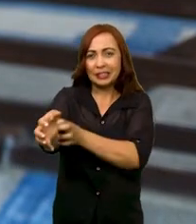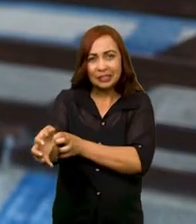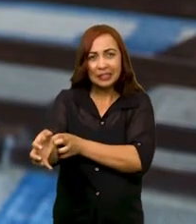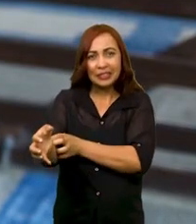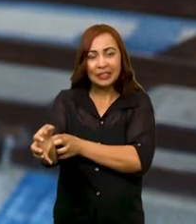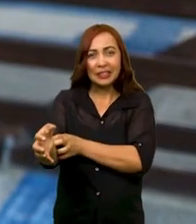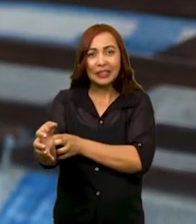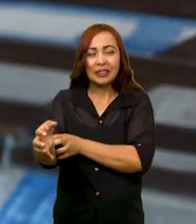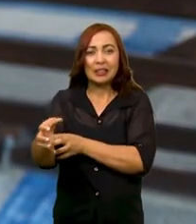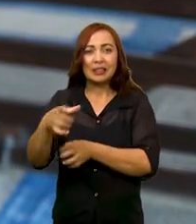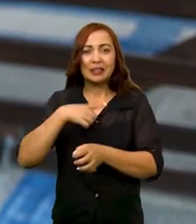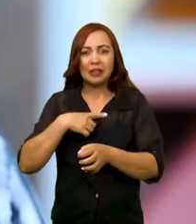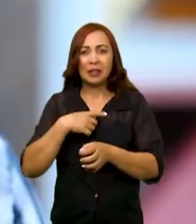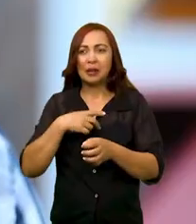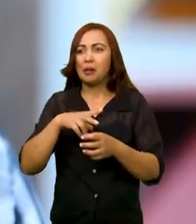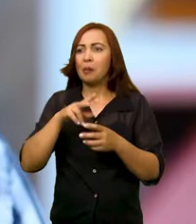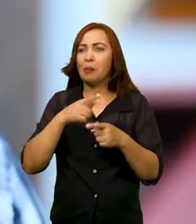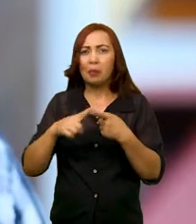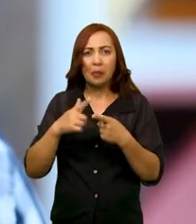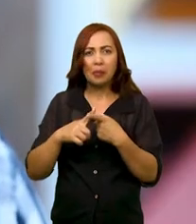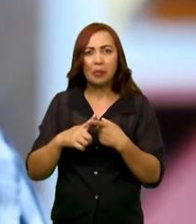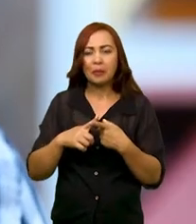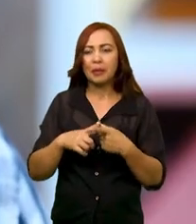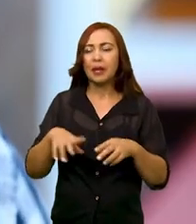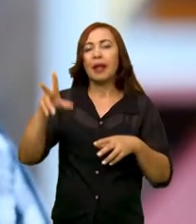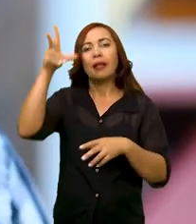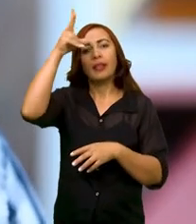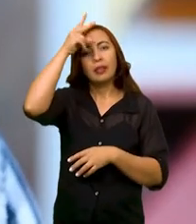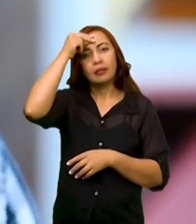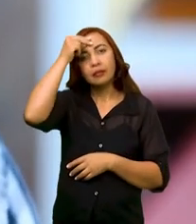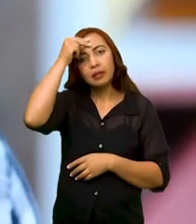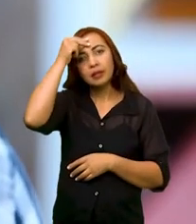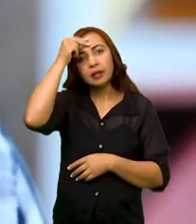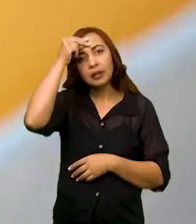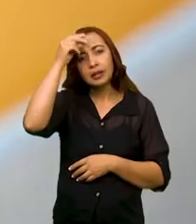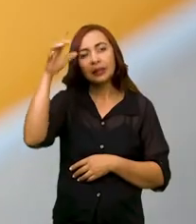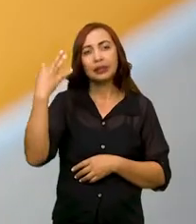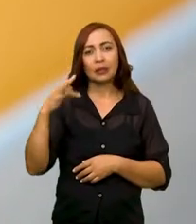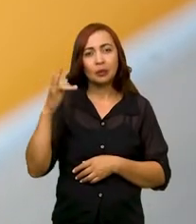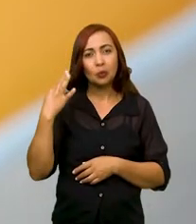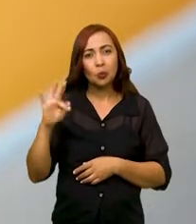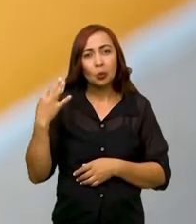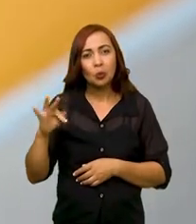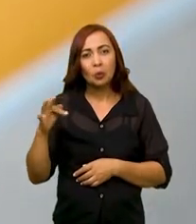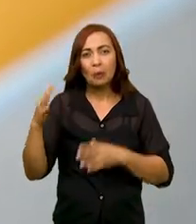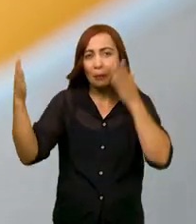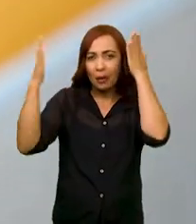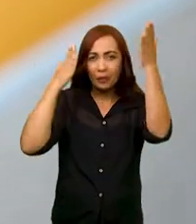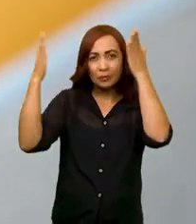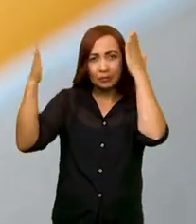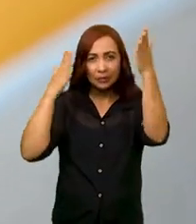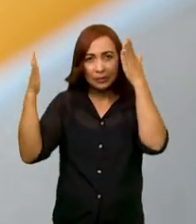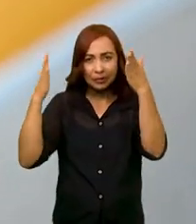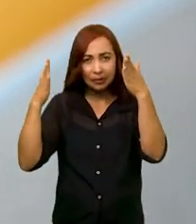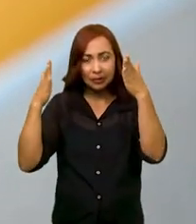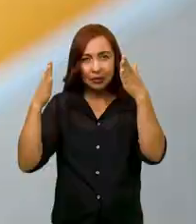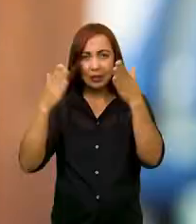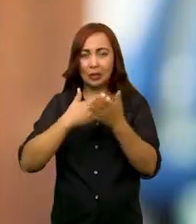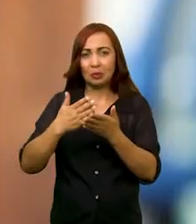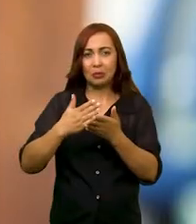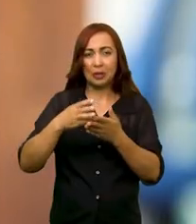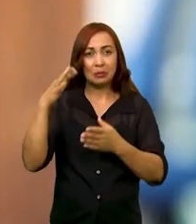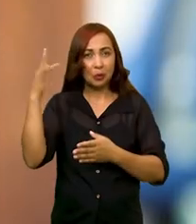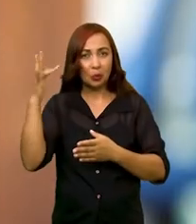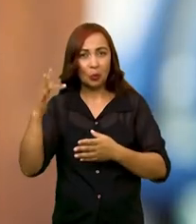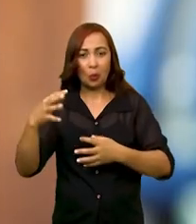uma válvula de escape, para eles se livrarem por um certo momento daquela dor psíquica e passam por uma dor física.